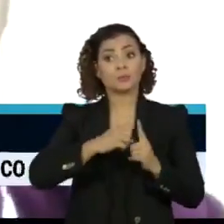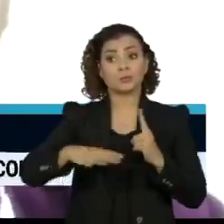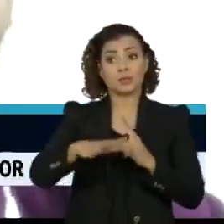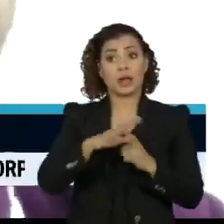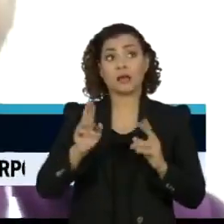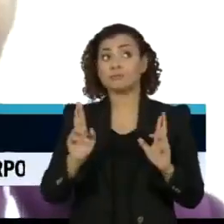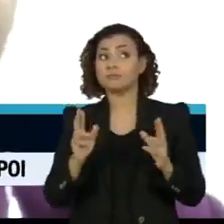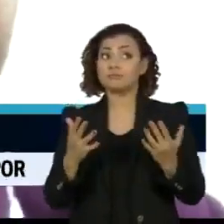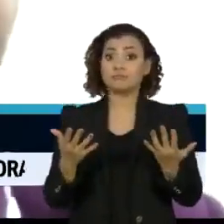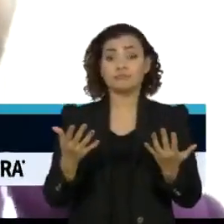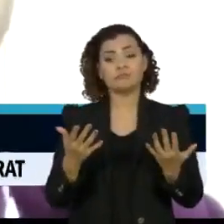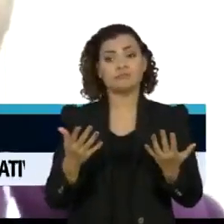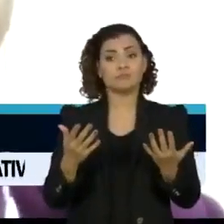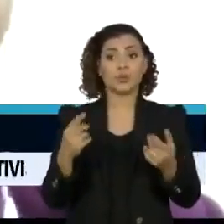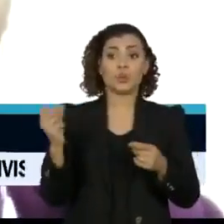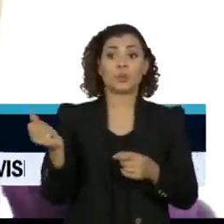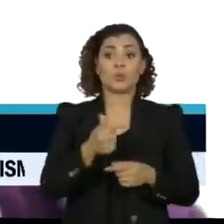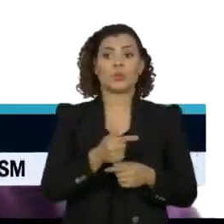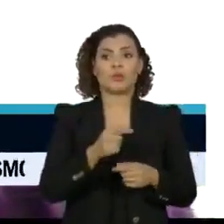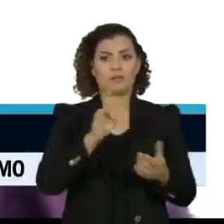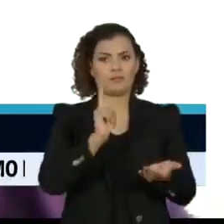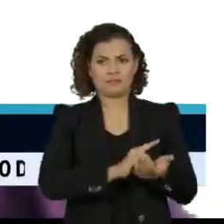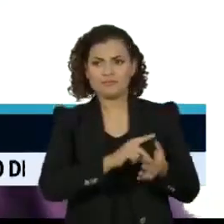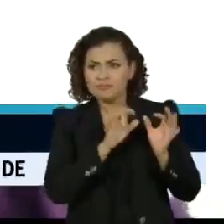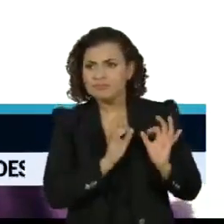do que propriamente uma possibilidade real. Obrigado. Obrigado.